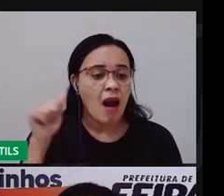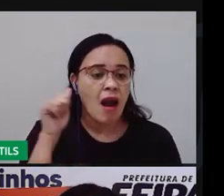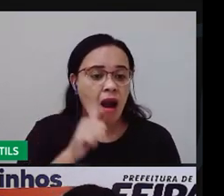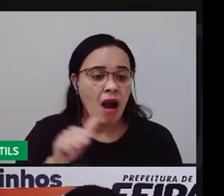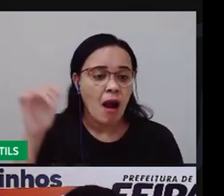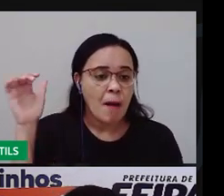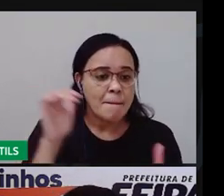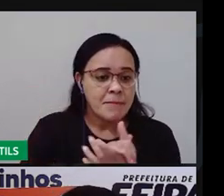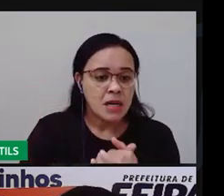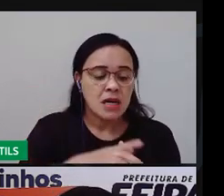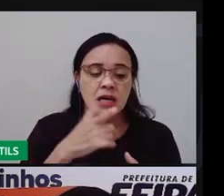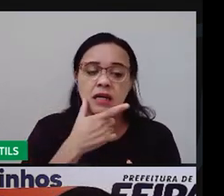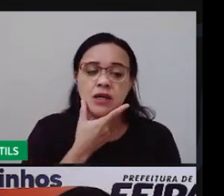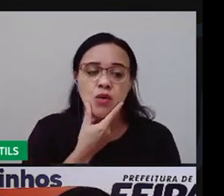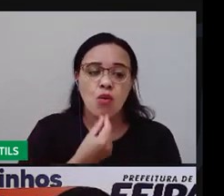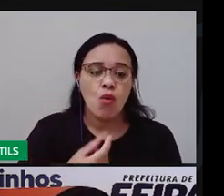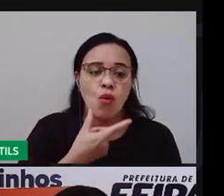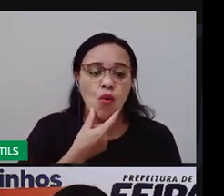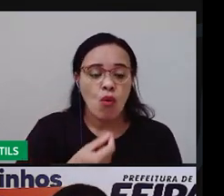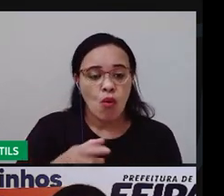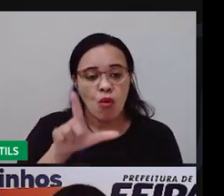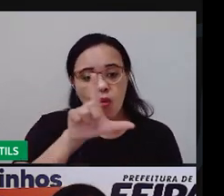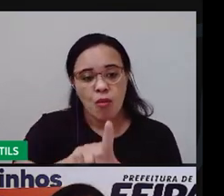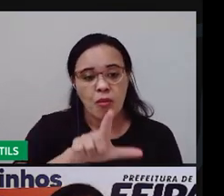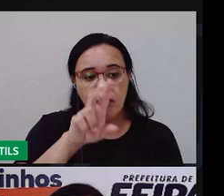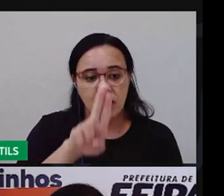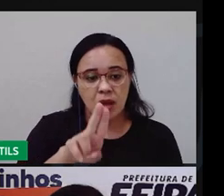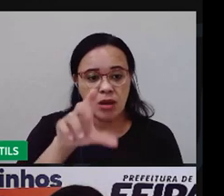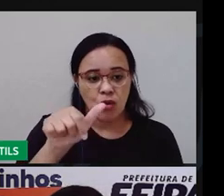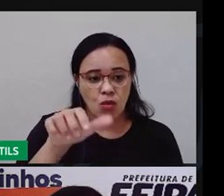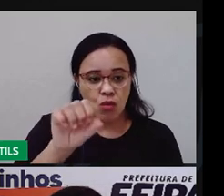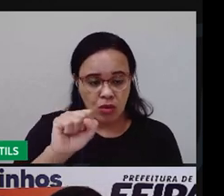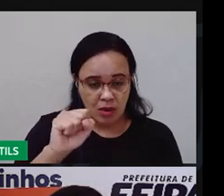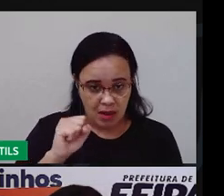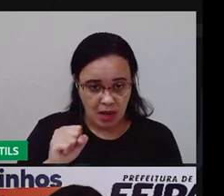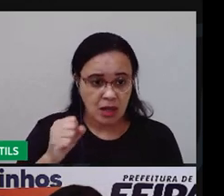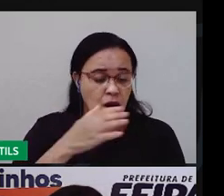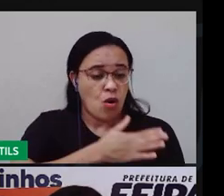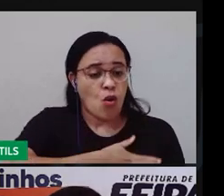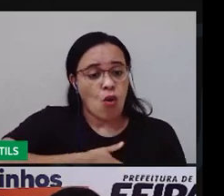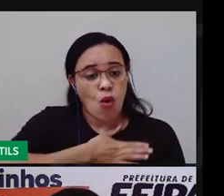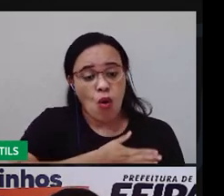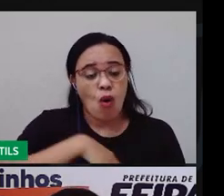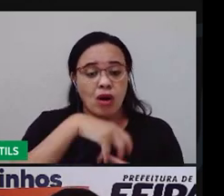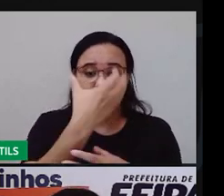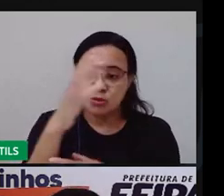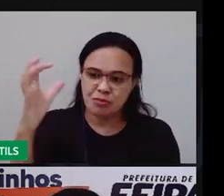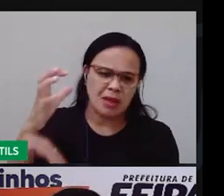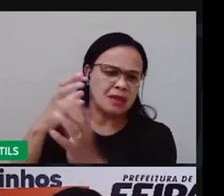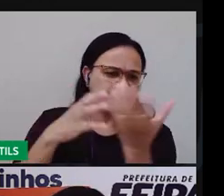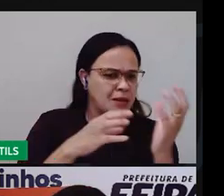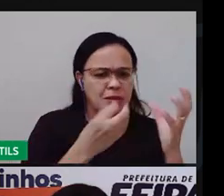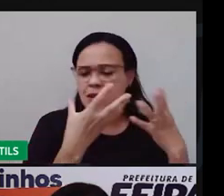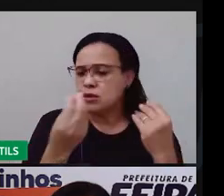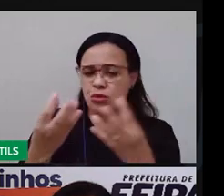Ontem, ela foi ao comércio e comprou oito cactos.